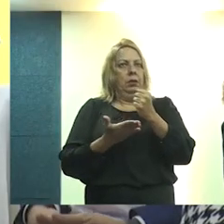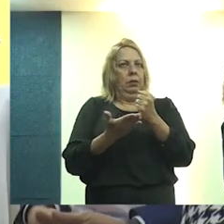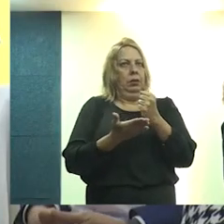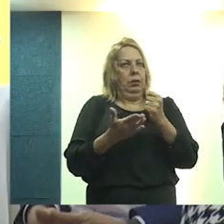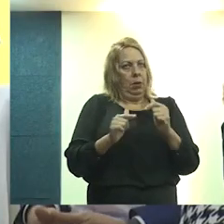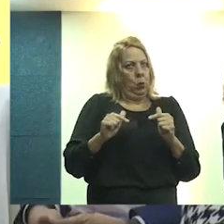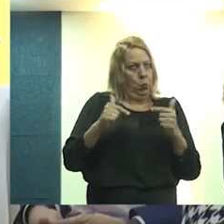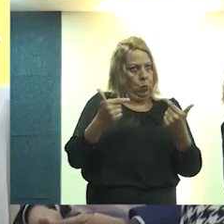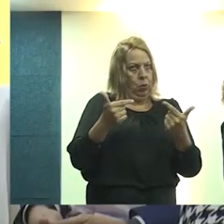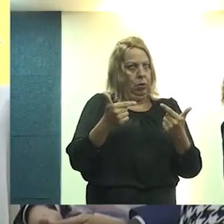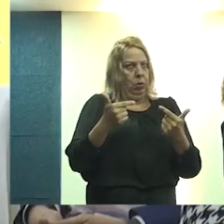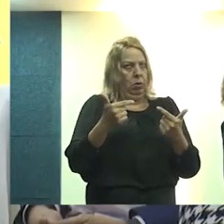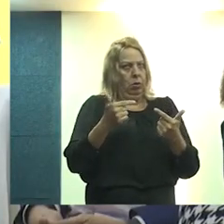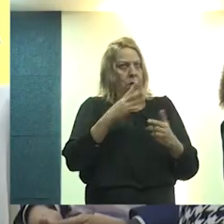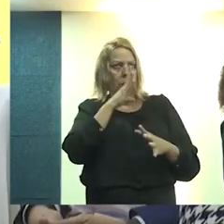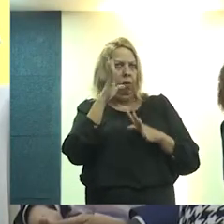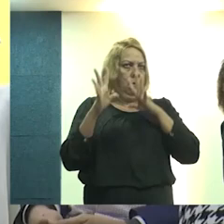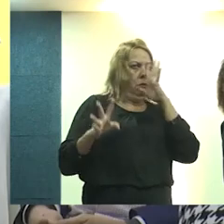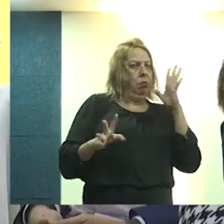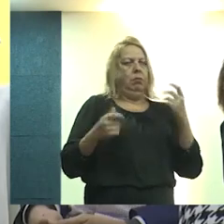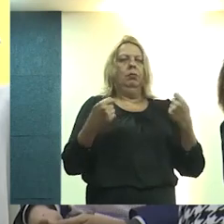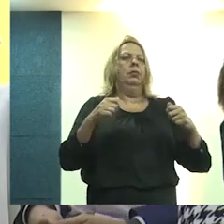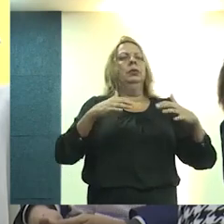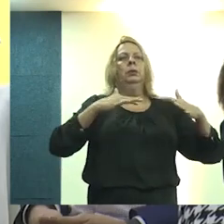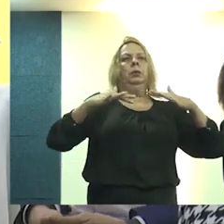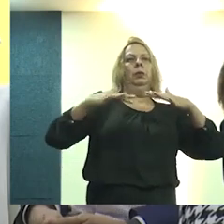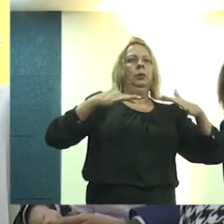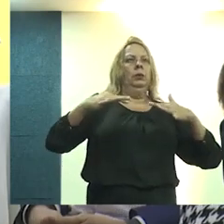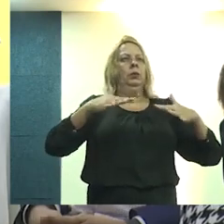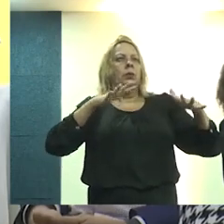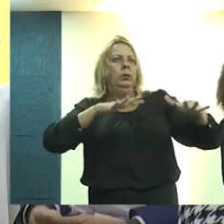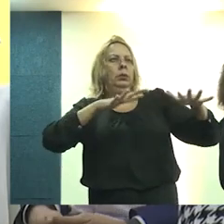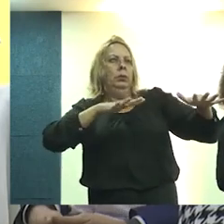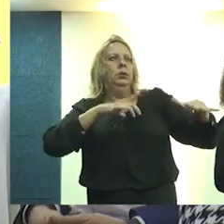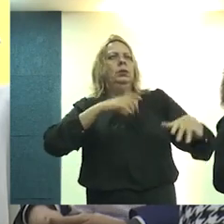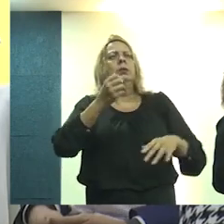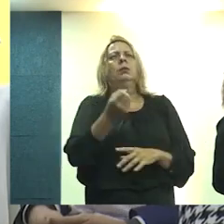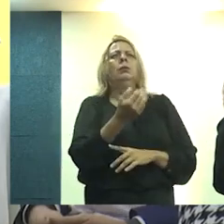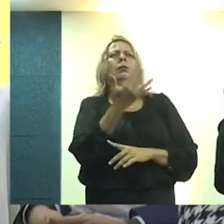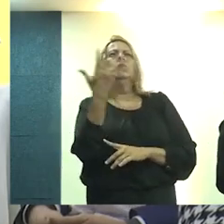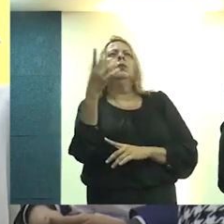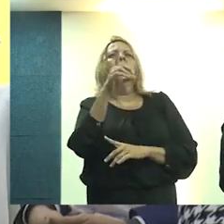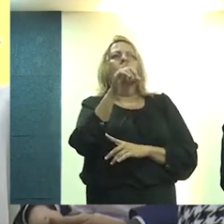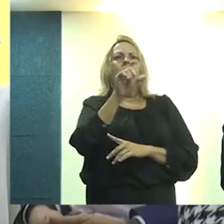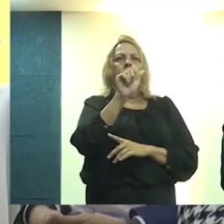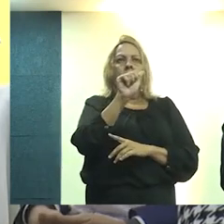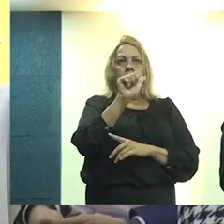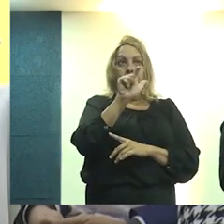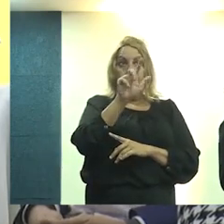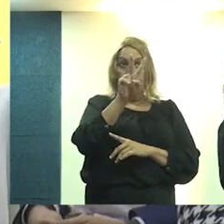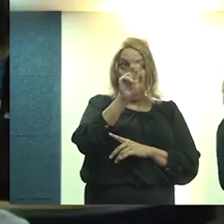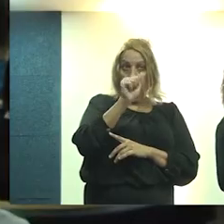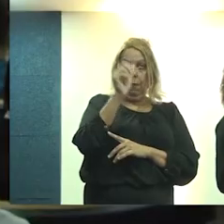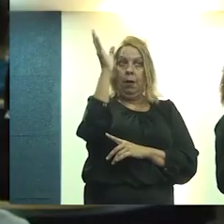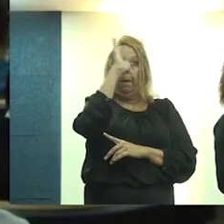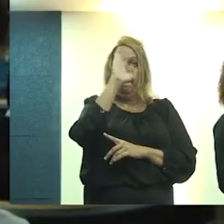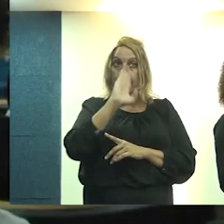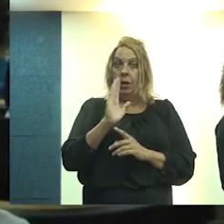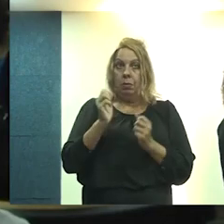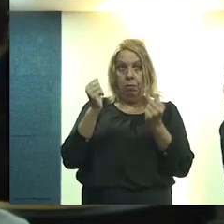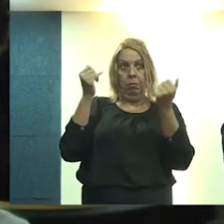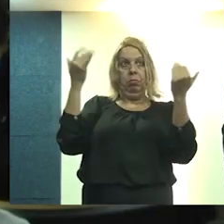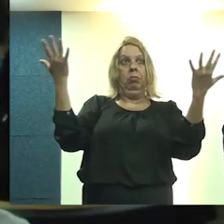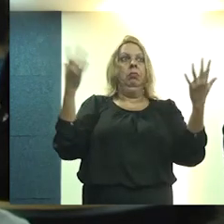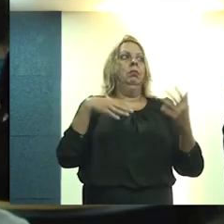ação, não é ação qualquer, a gente precisa de mobilização, muitas Dalvas pelo Brasil afora, muitos